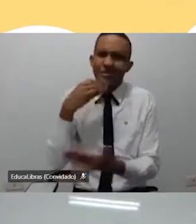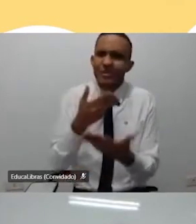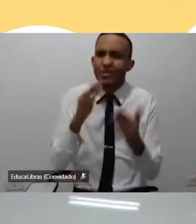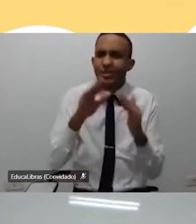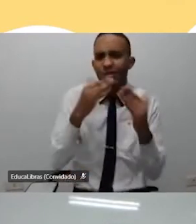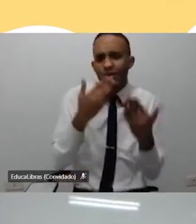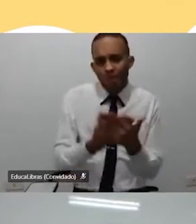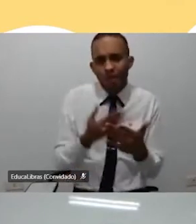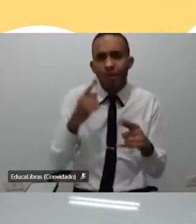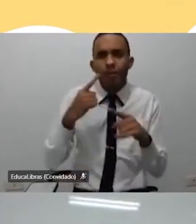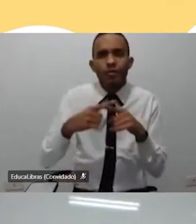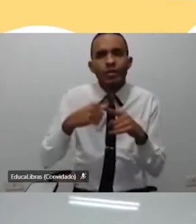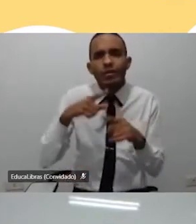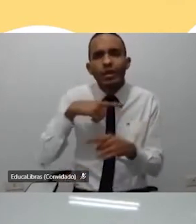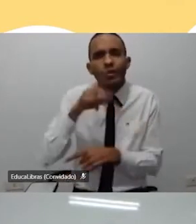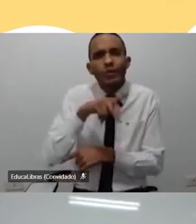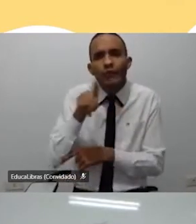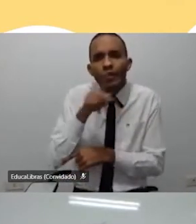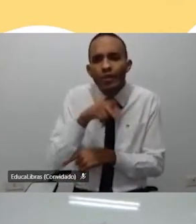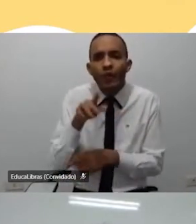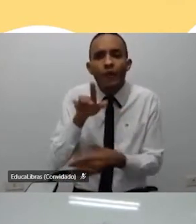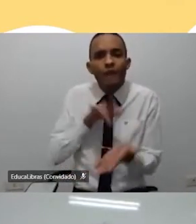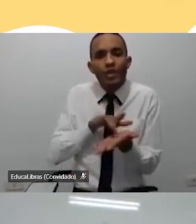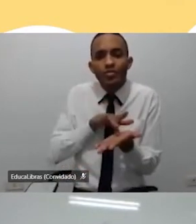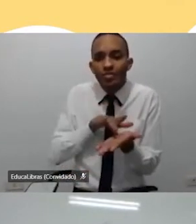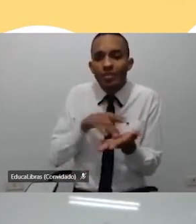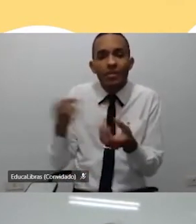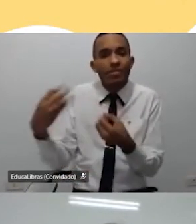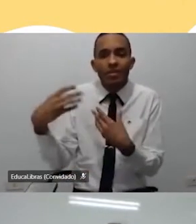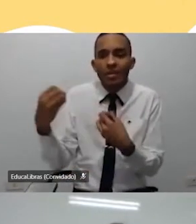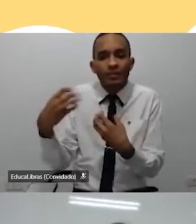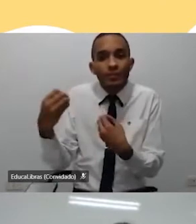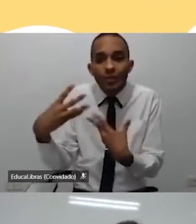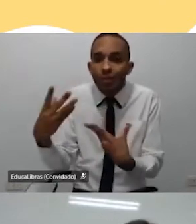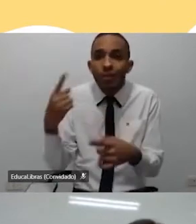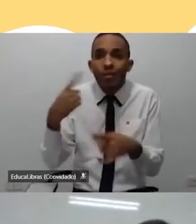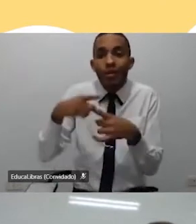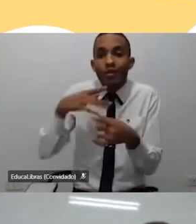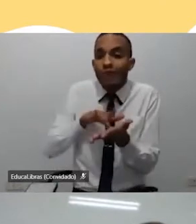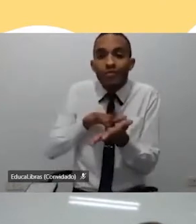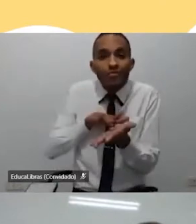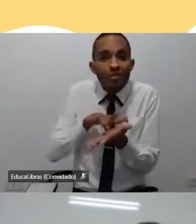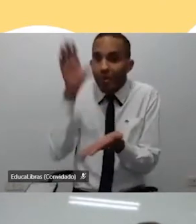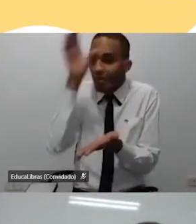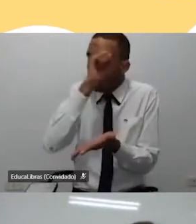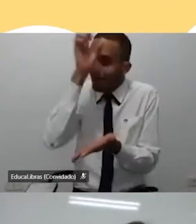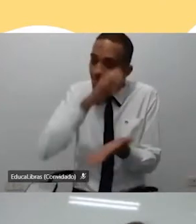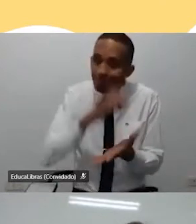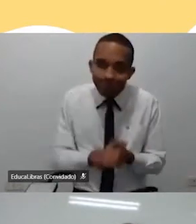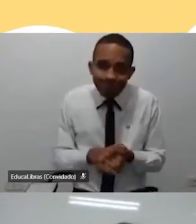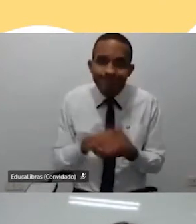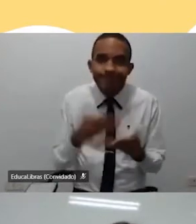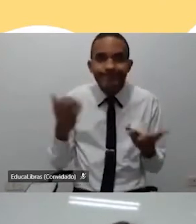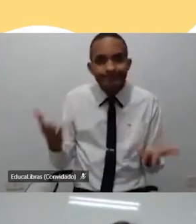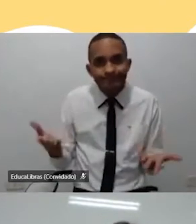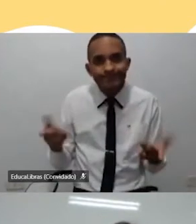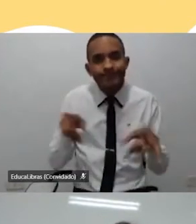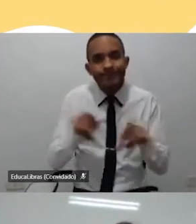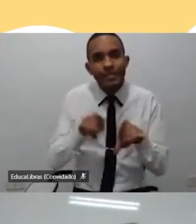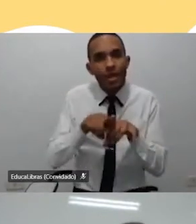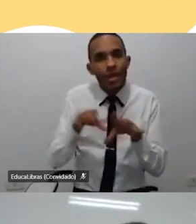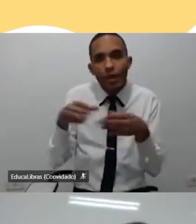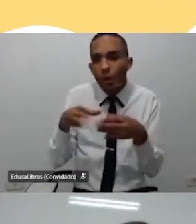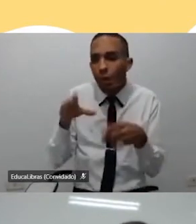porque tem professores fingindo que estão me ensinando e eu estou aqui fingindo que eu estou aprendendo, e ele saiu de um grupo de